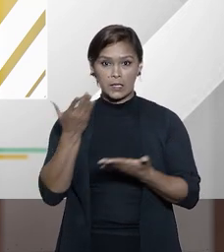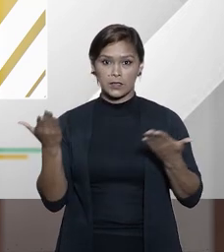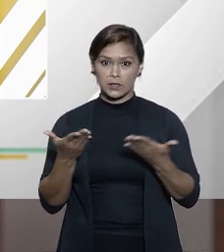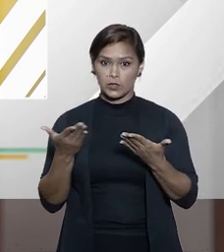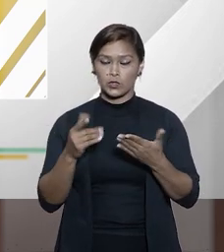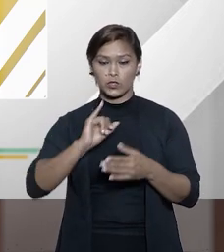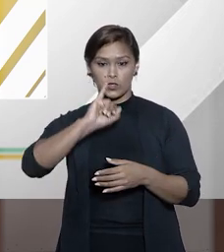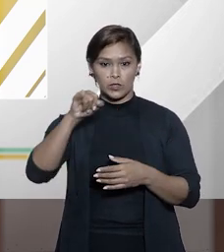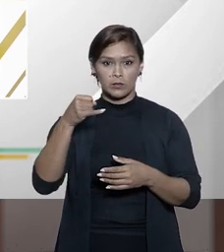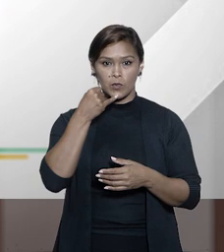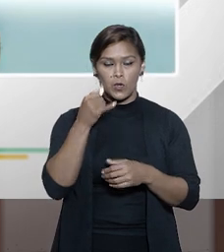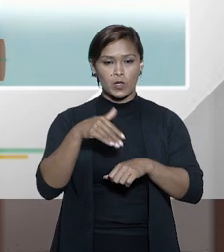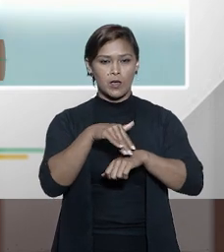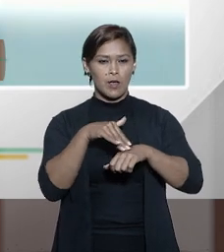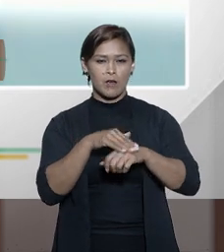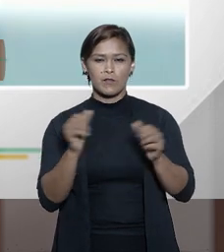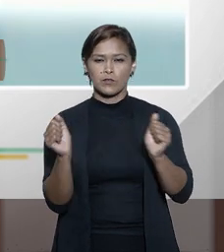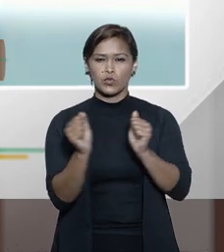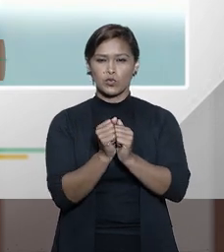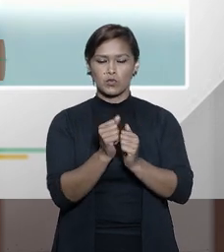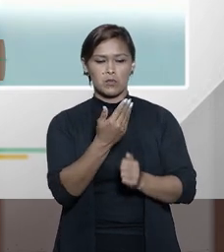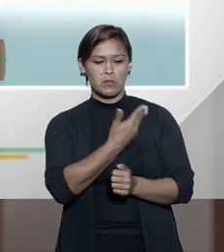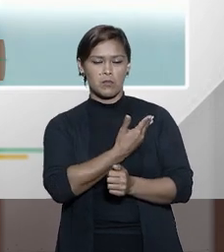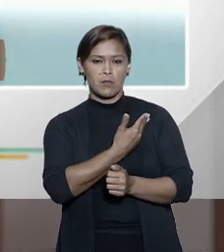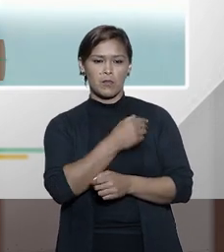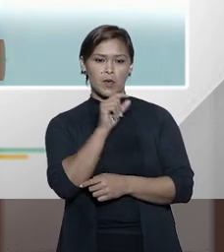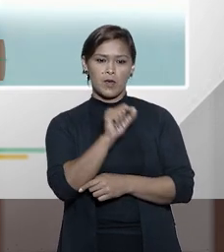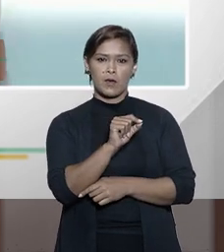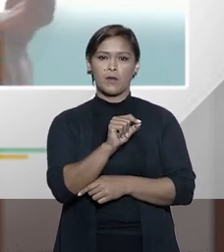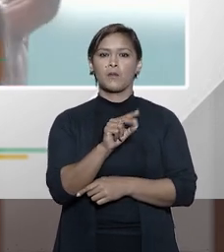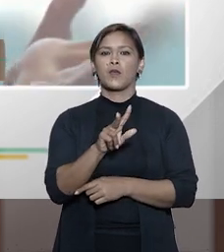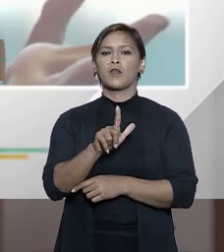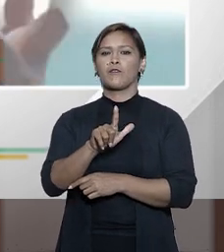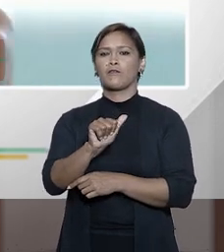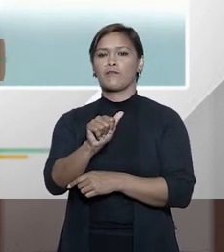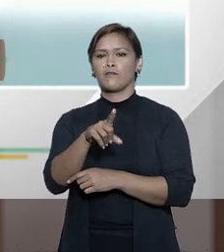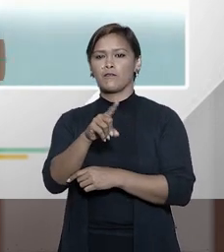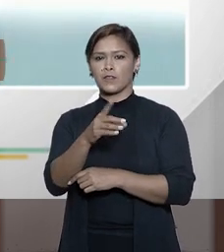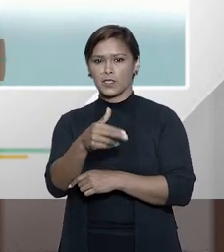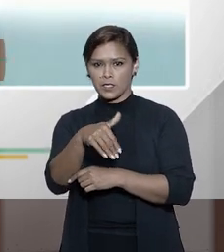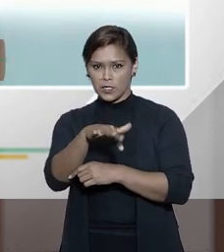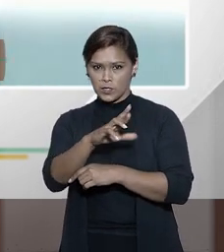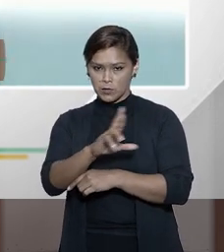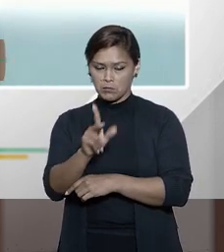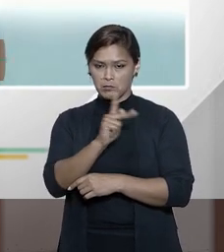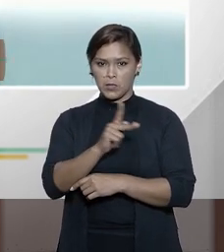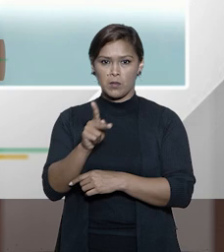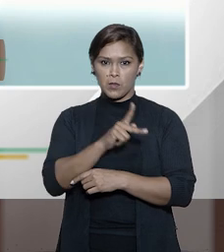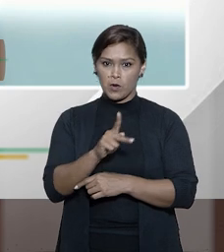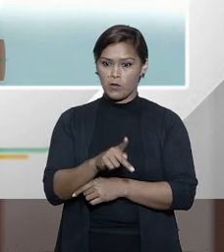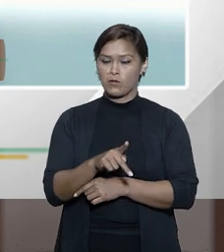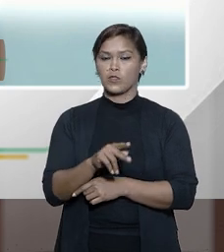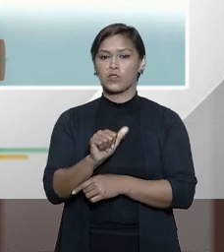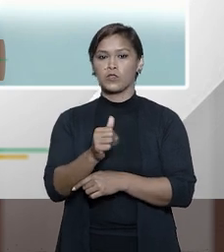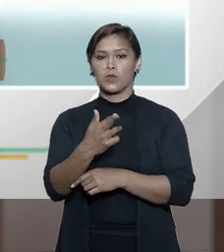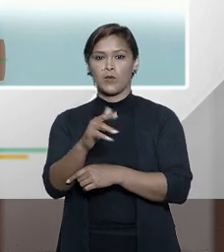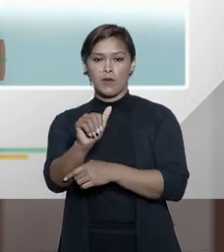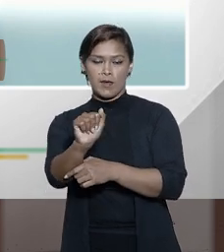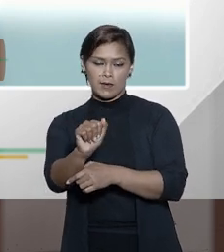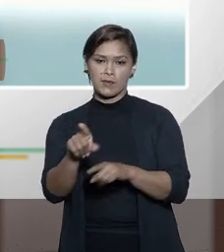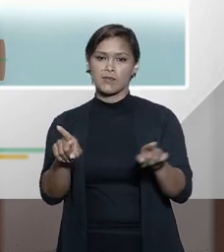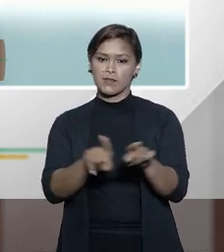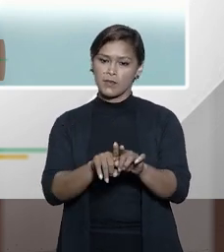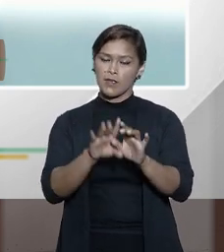e a oportunidade de debater com o colega, qualificadíssimo colega, professor Vladimir Aras.